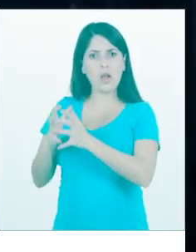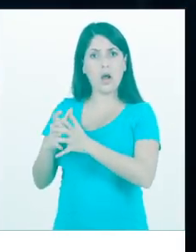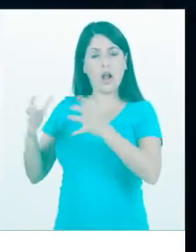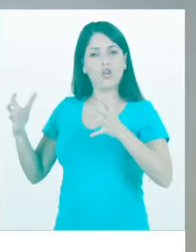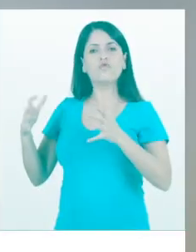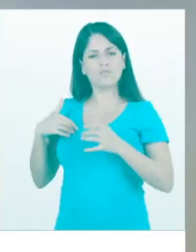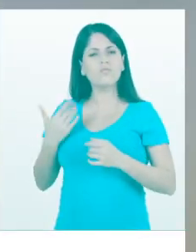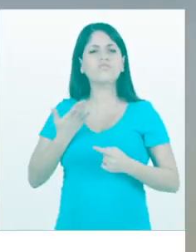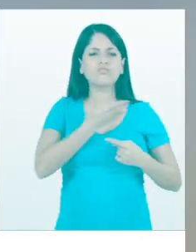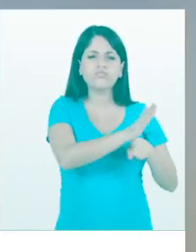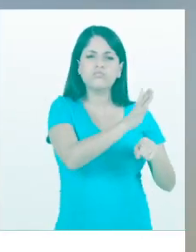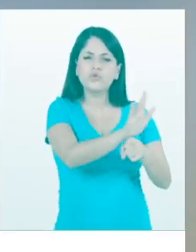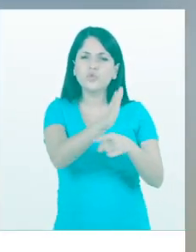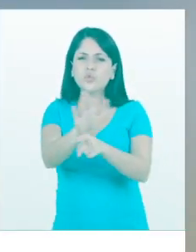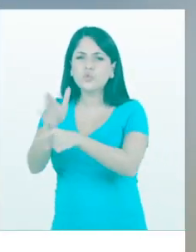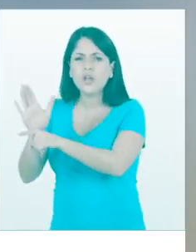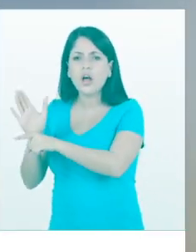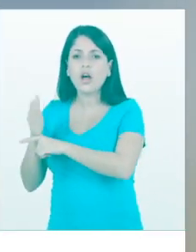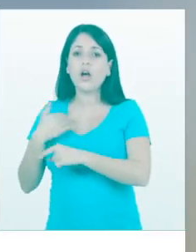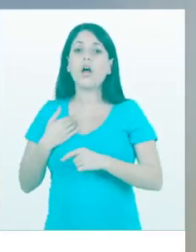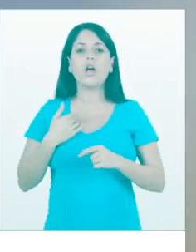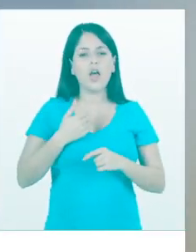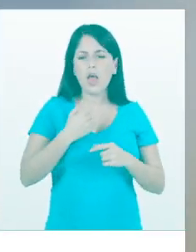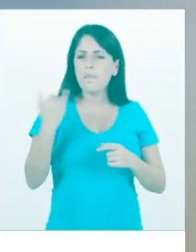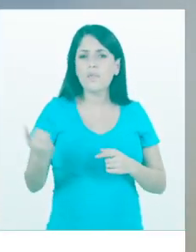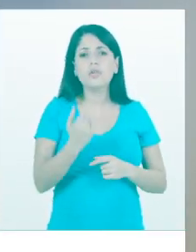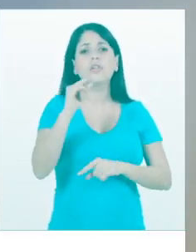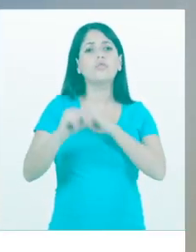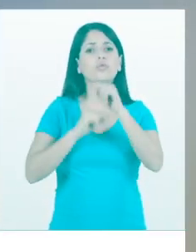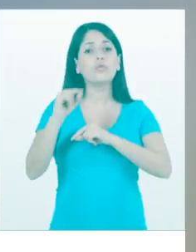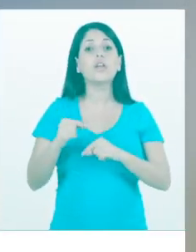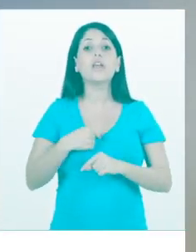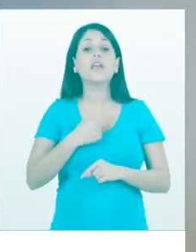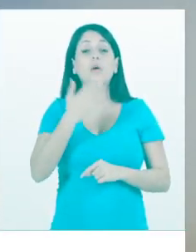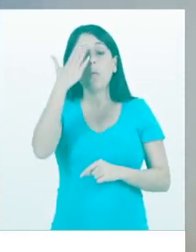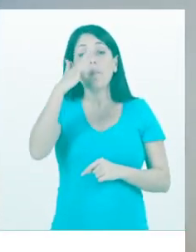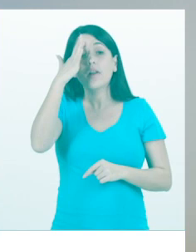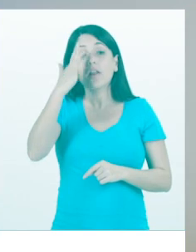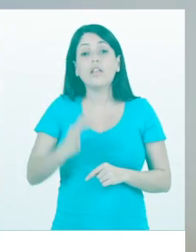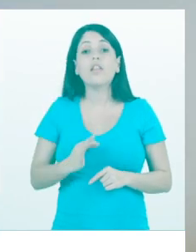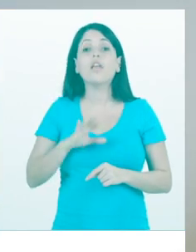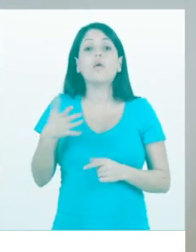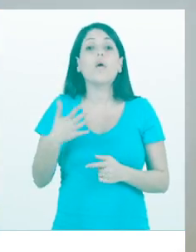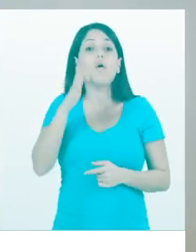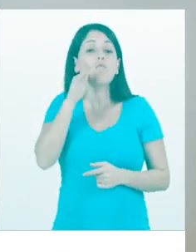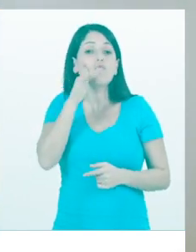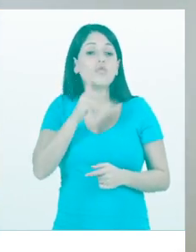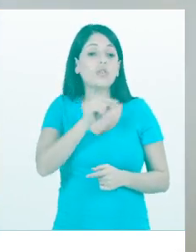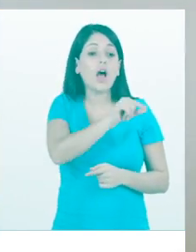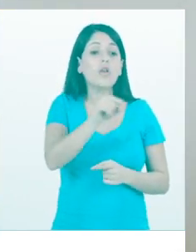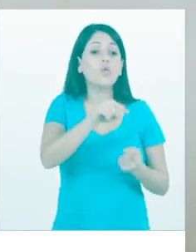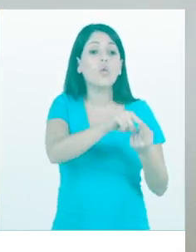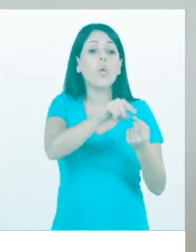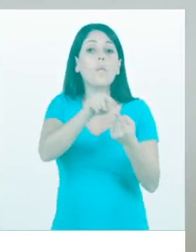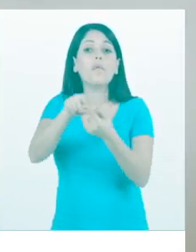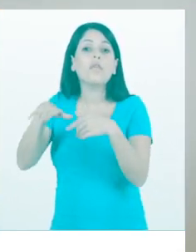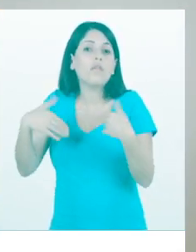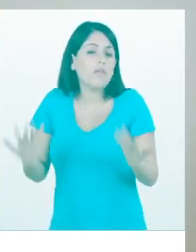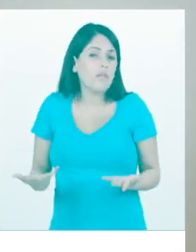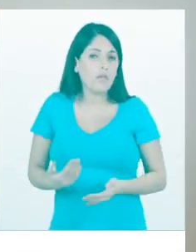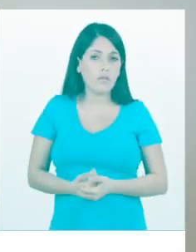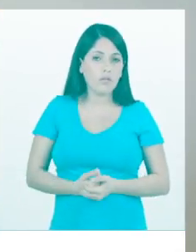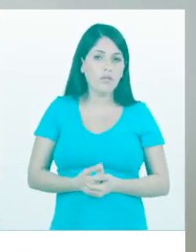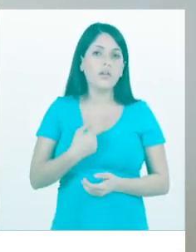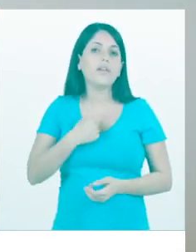Todos. Além de ajudar o empresário, é importante entender que tipo de funcionário as empresas estão buscando. E